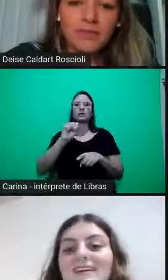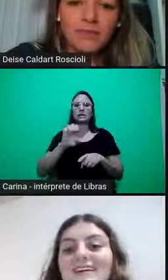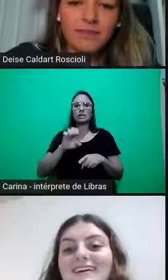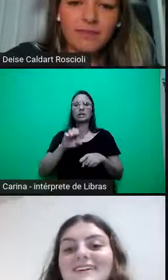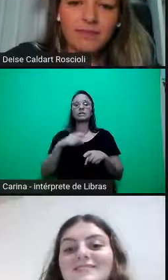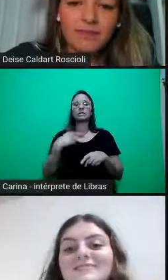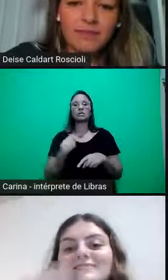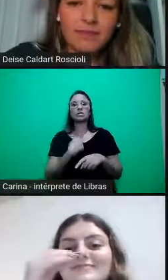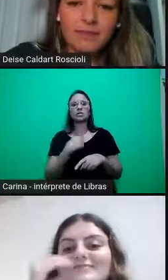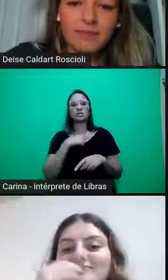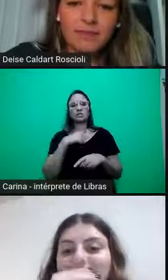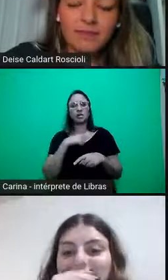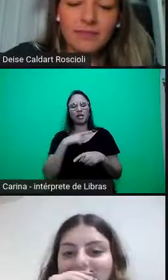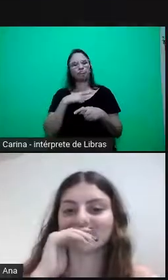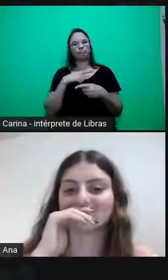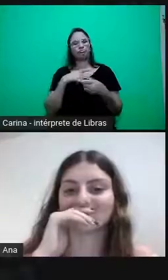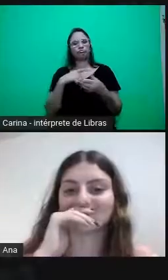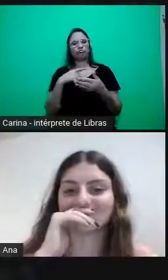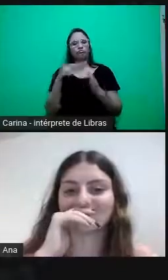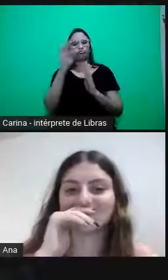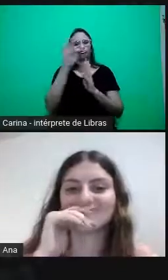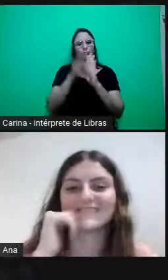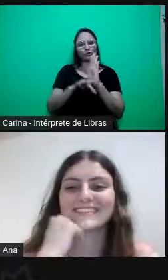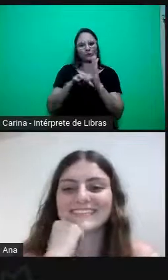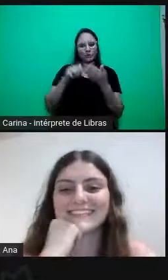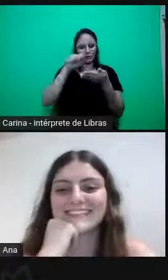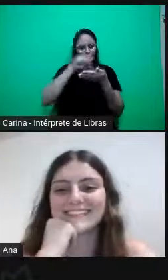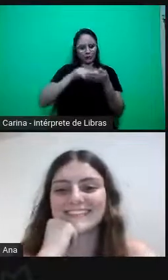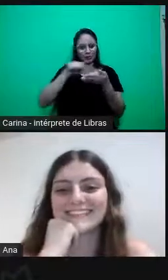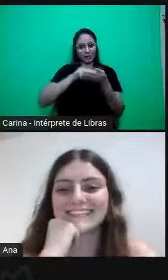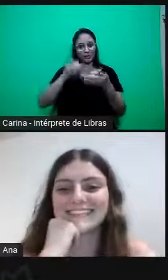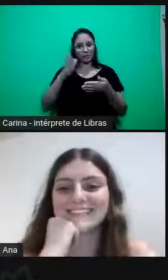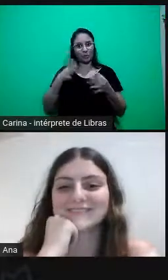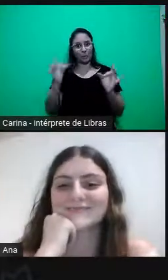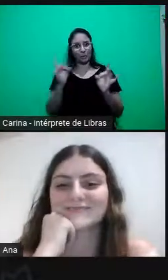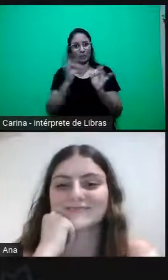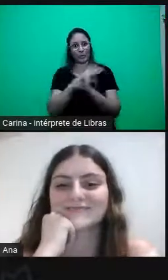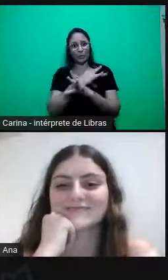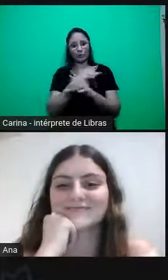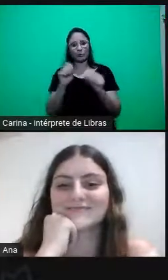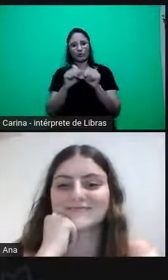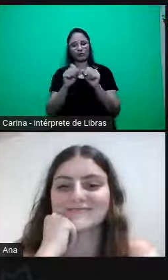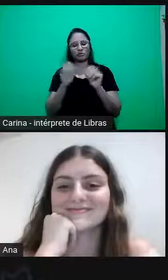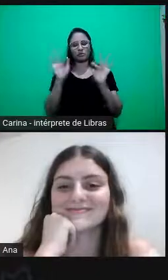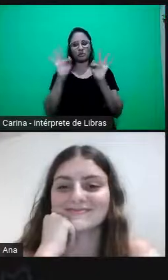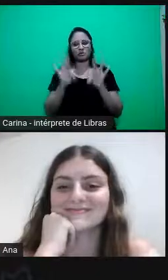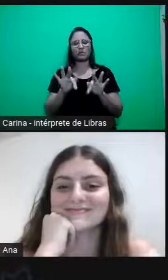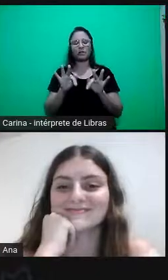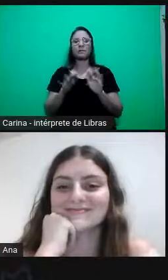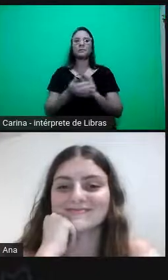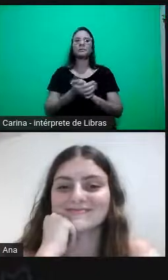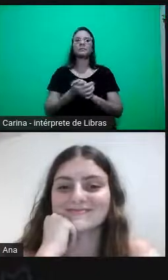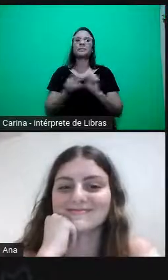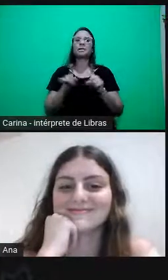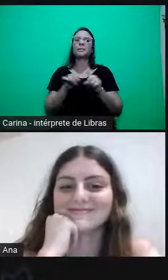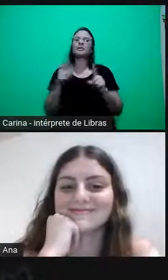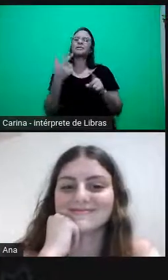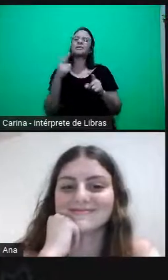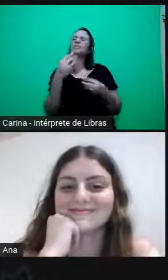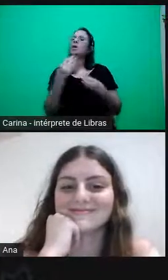textinho escrito, não vou mentir, eu e a Ana, de encerramento, mas não tem como não